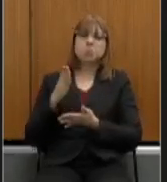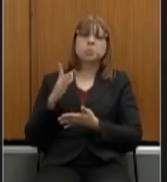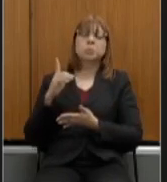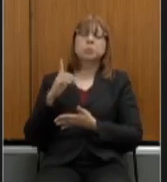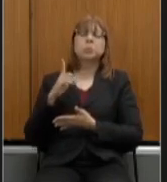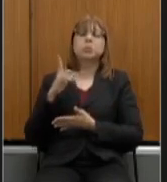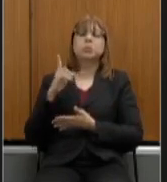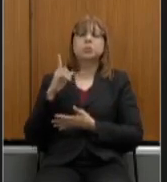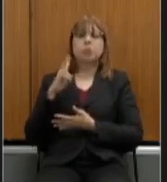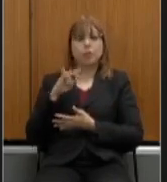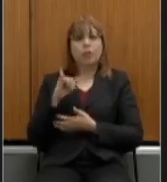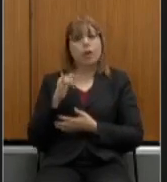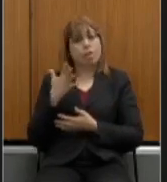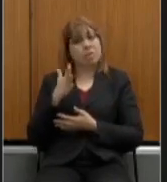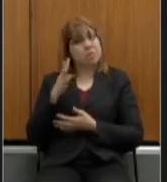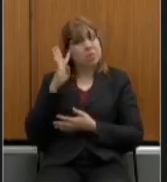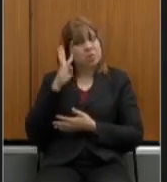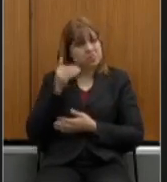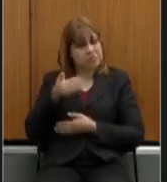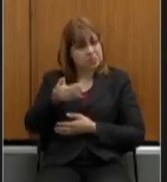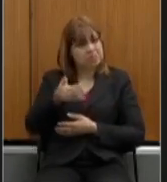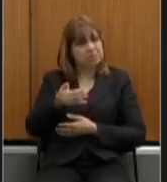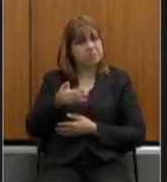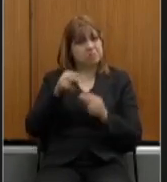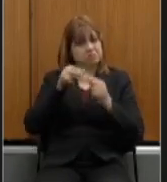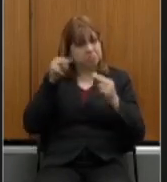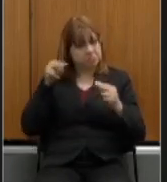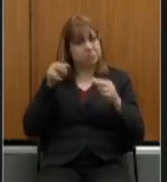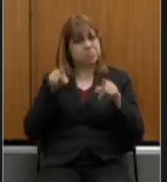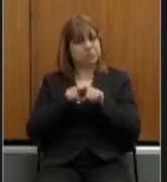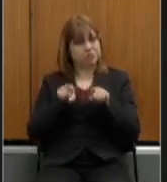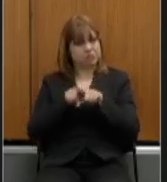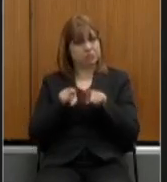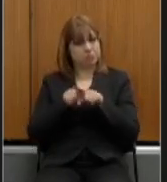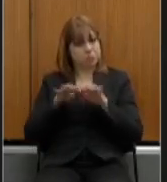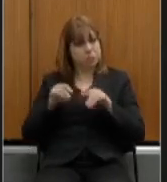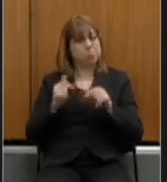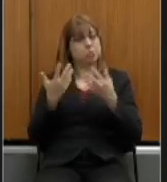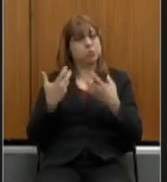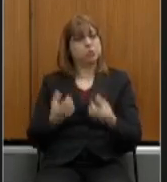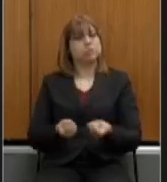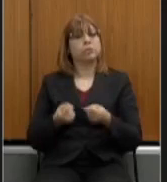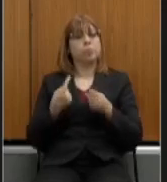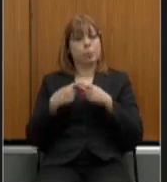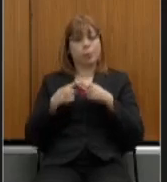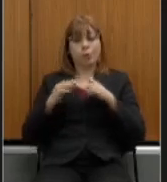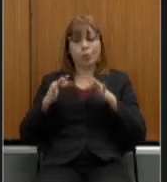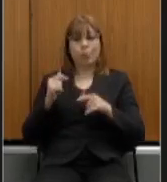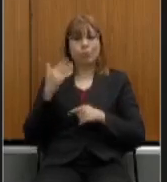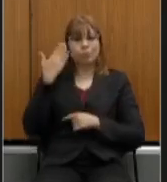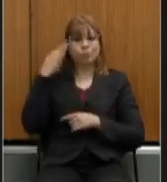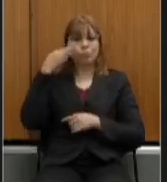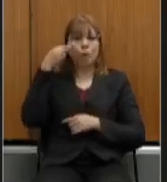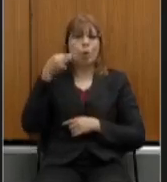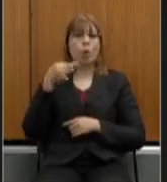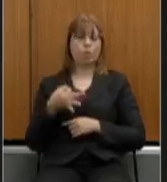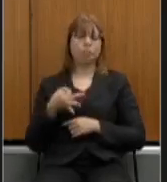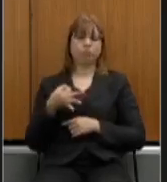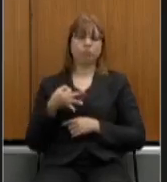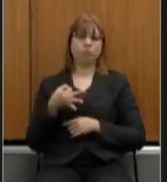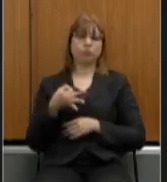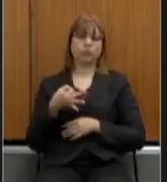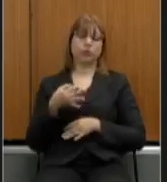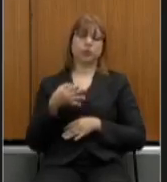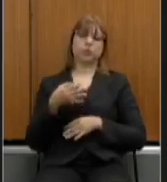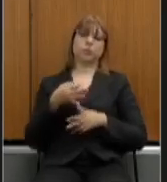aprovar na sessão desta quarta-feira virtual também por unanimidade fruto de um entendimento dos poderes judiciários